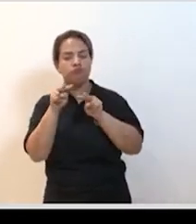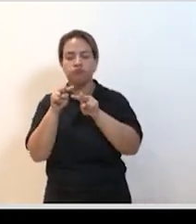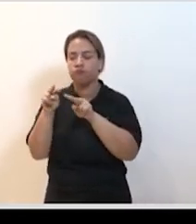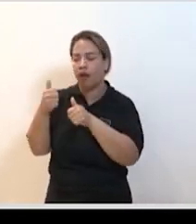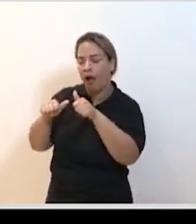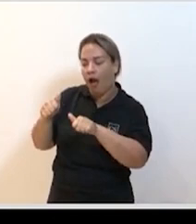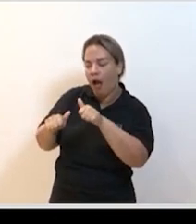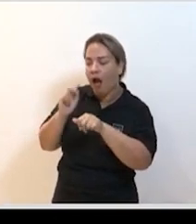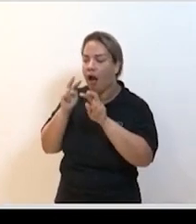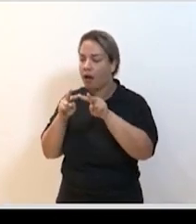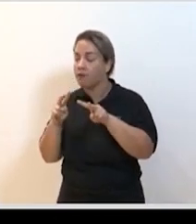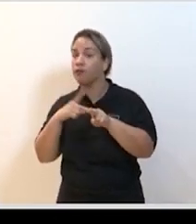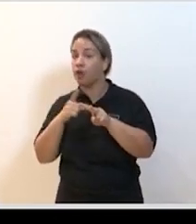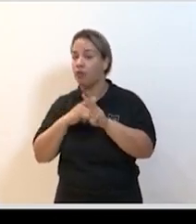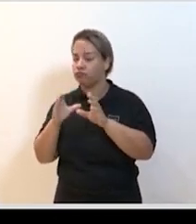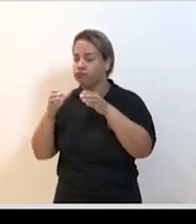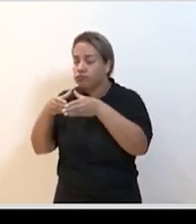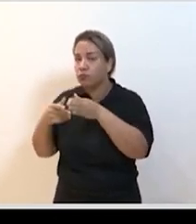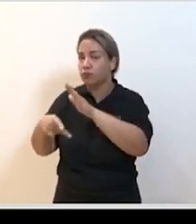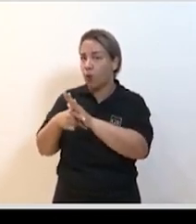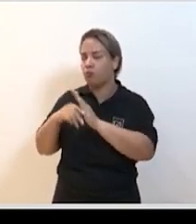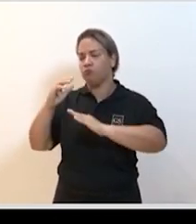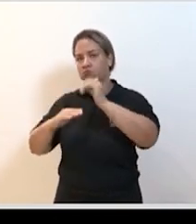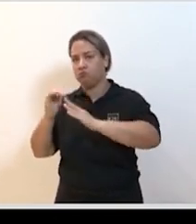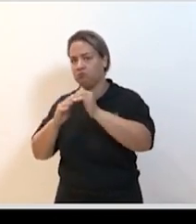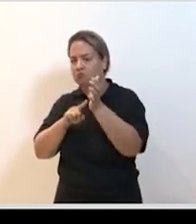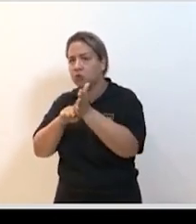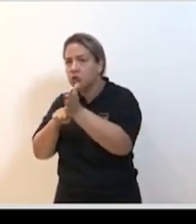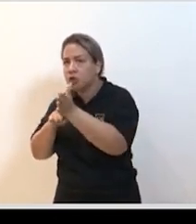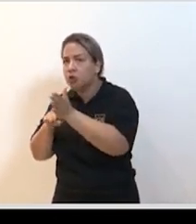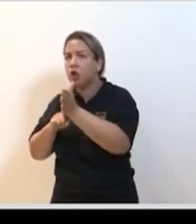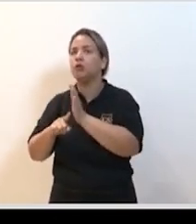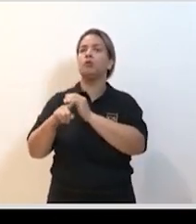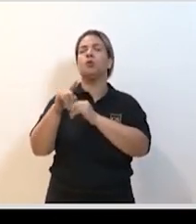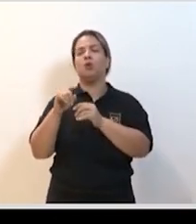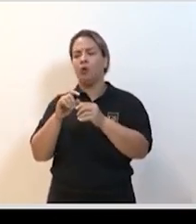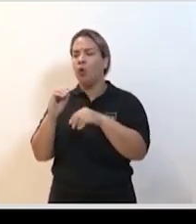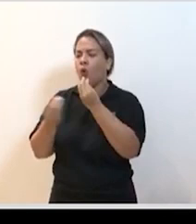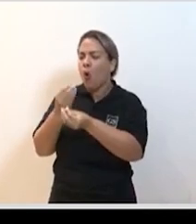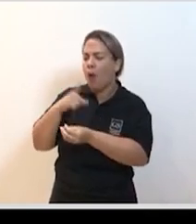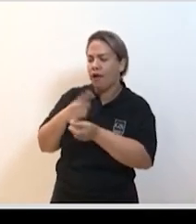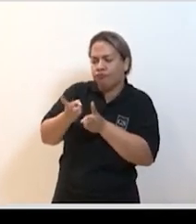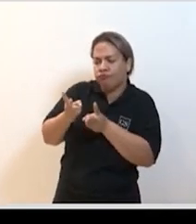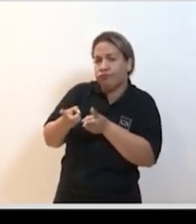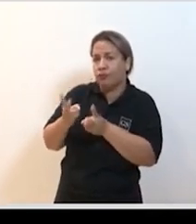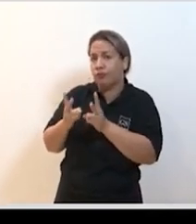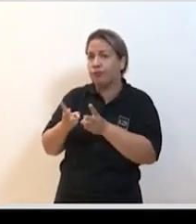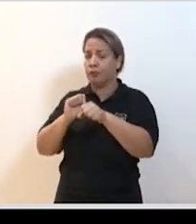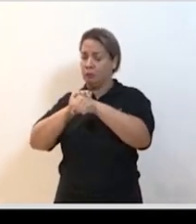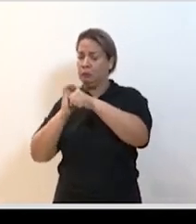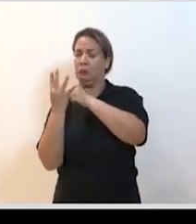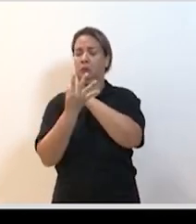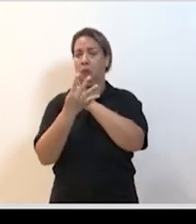espécies de coronavírus. Ele já era um suspeito, como diz o filme, suspeitos de sempre. O coronavírus já está